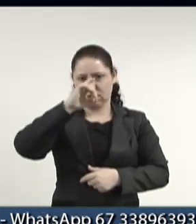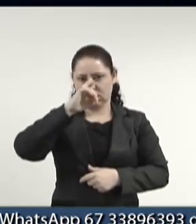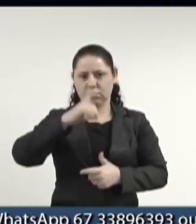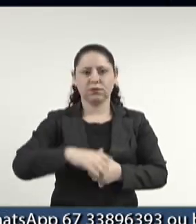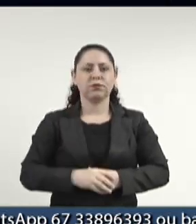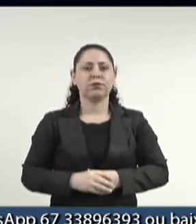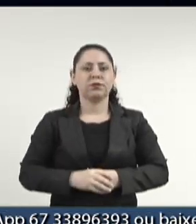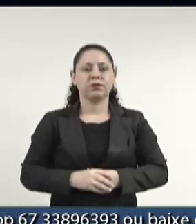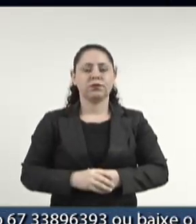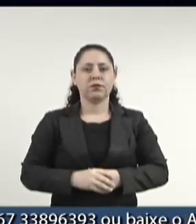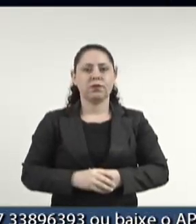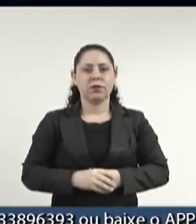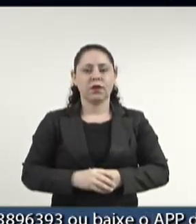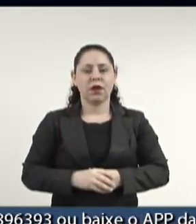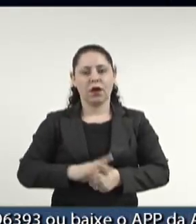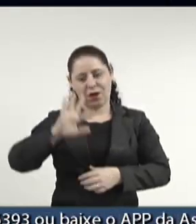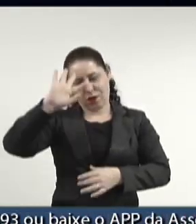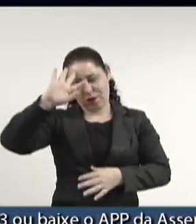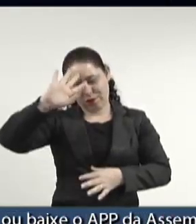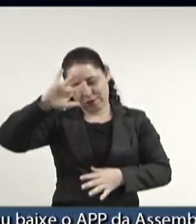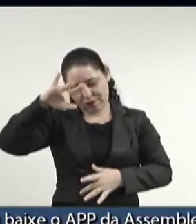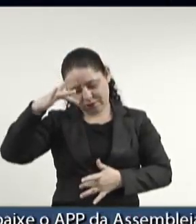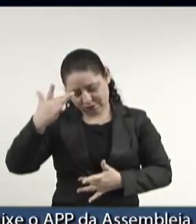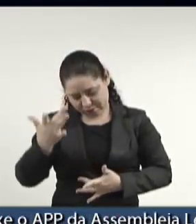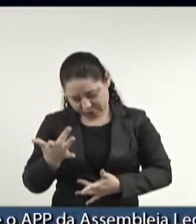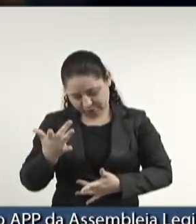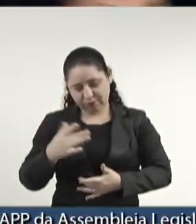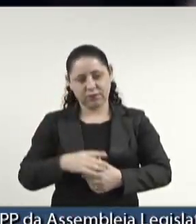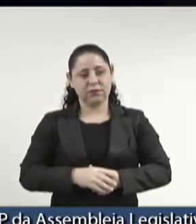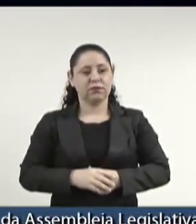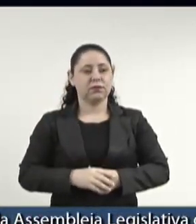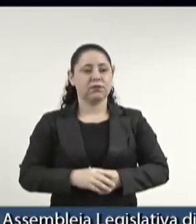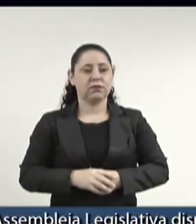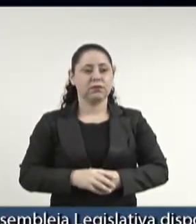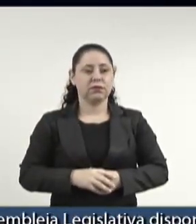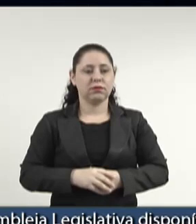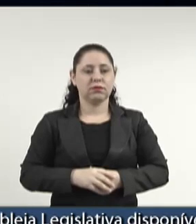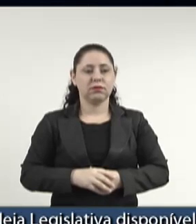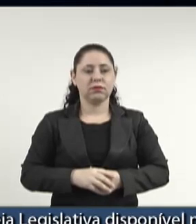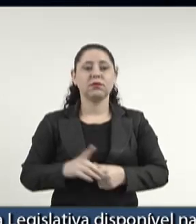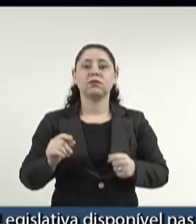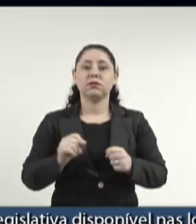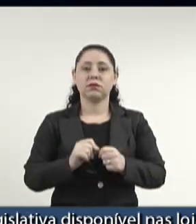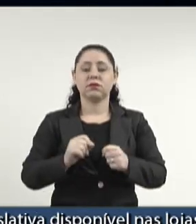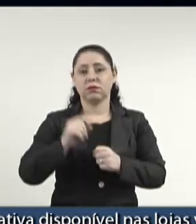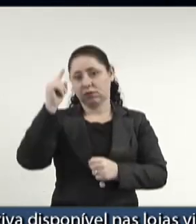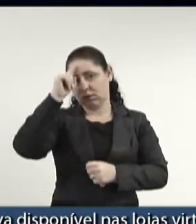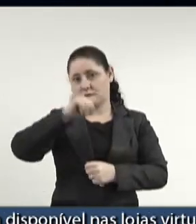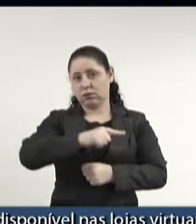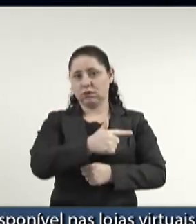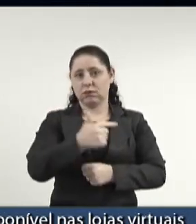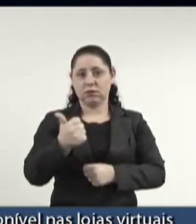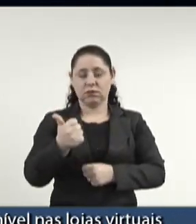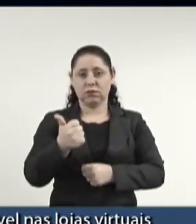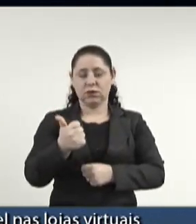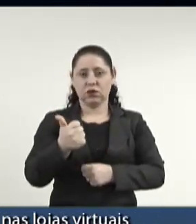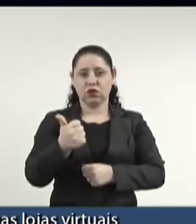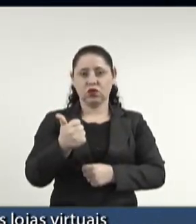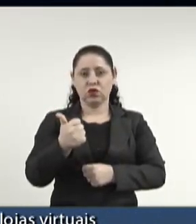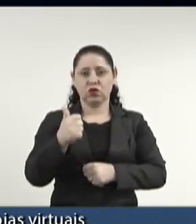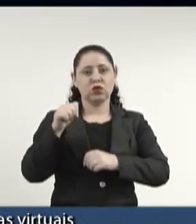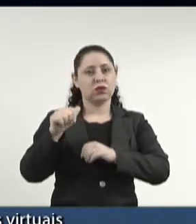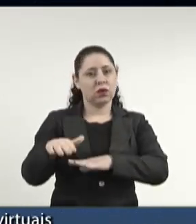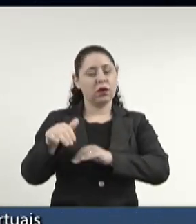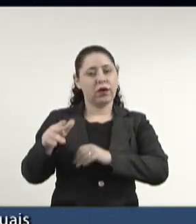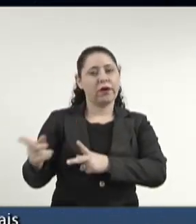as homenagens que vão ser feitas no dia 21 do 9, quando dá visita